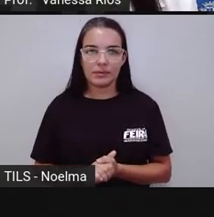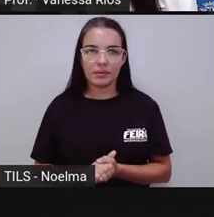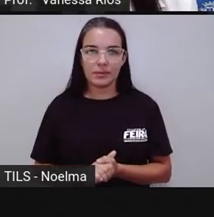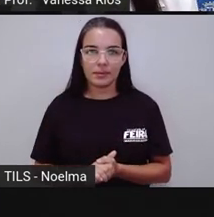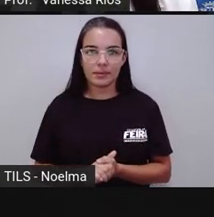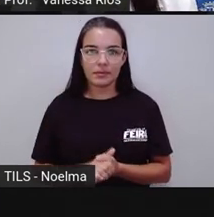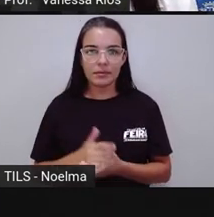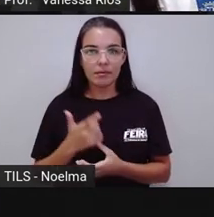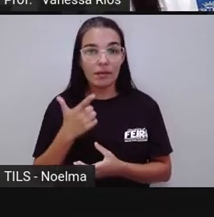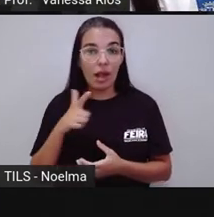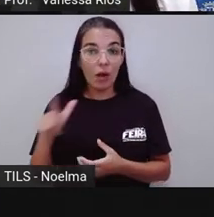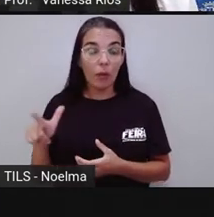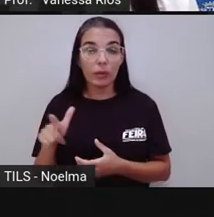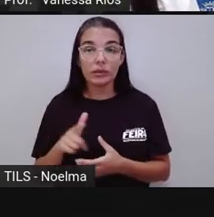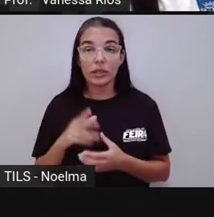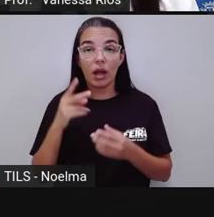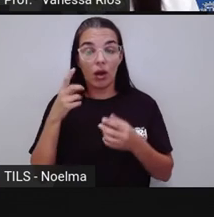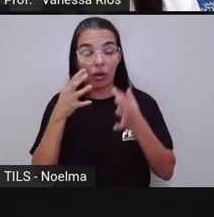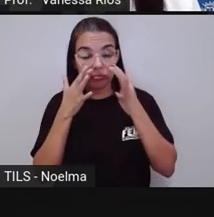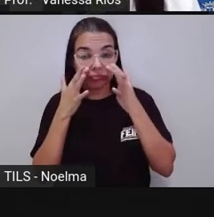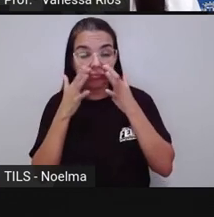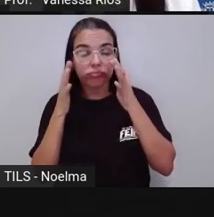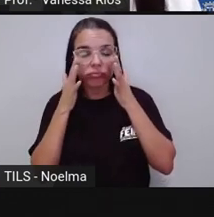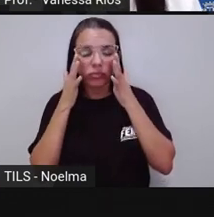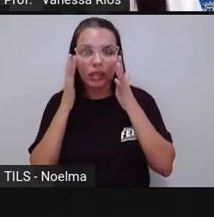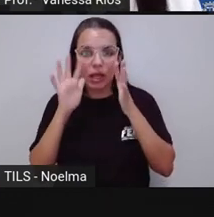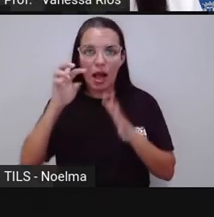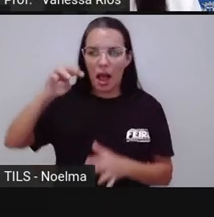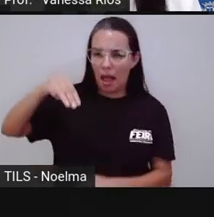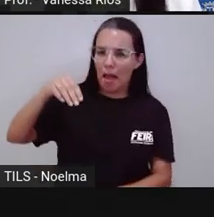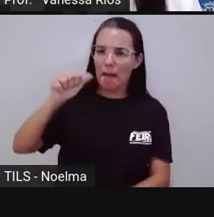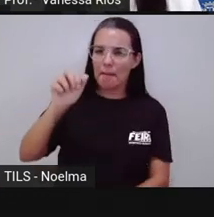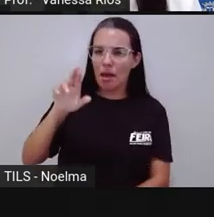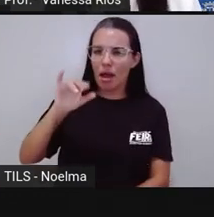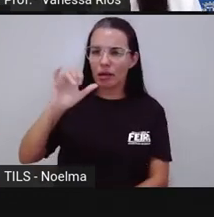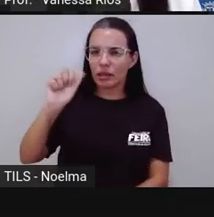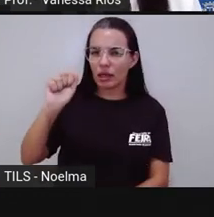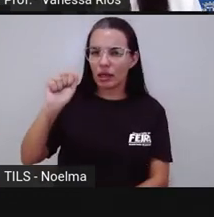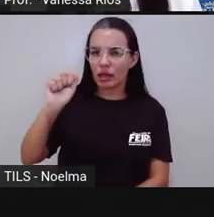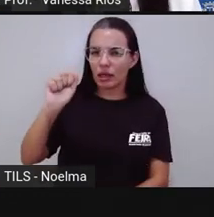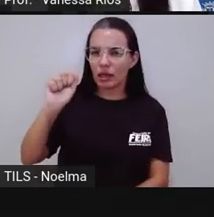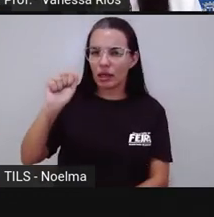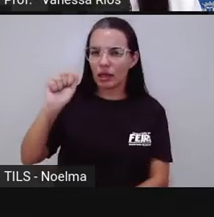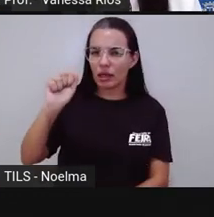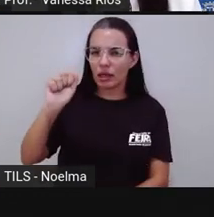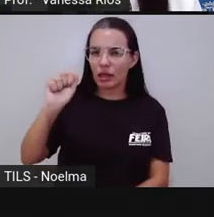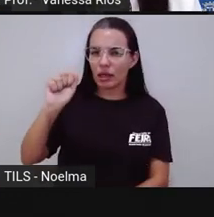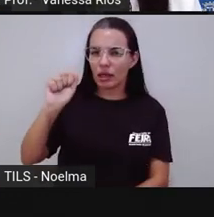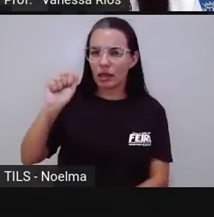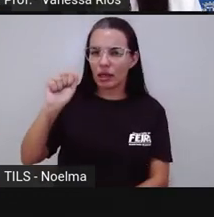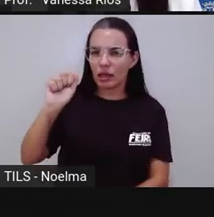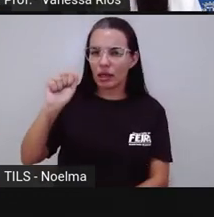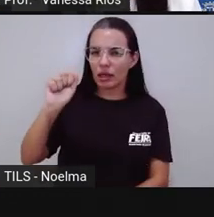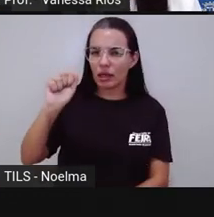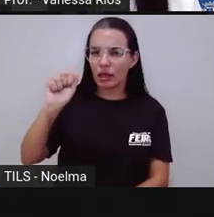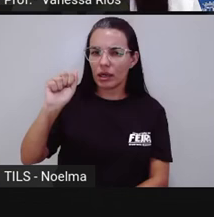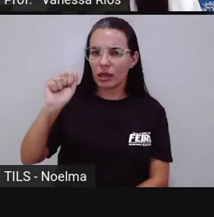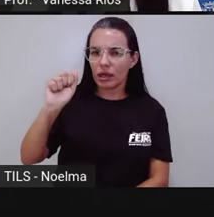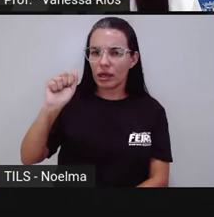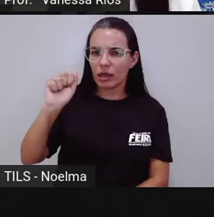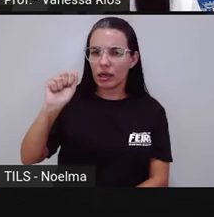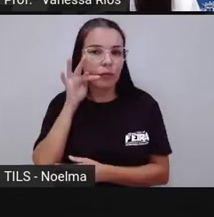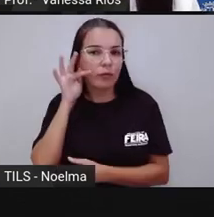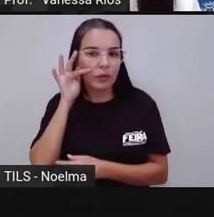Aí, nós temos agora uma observação. Mariana precisa comprar dois quilogramas de